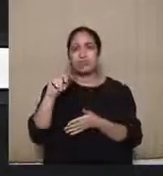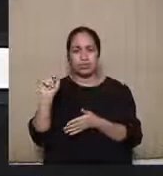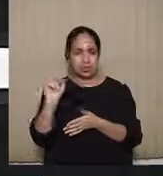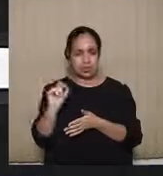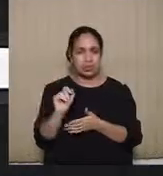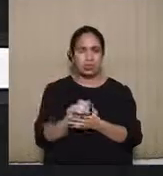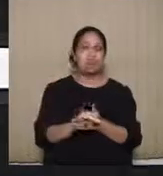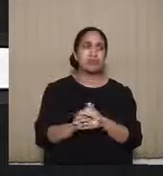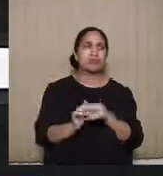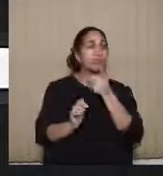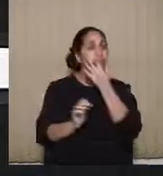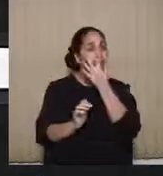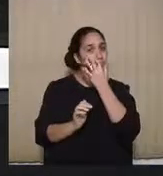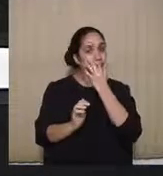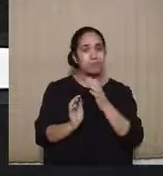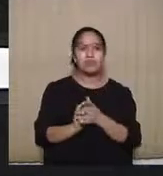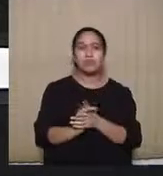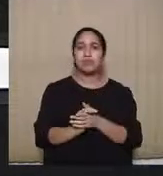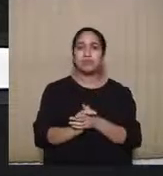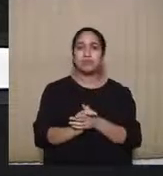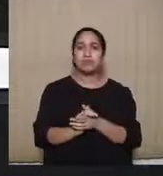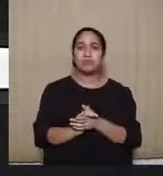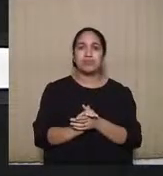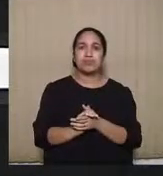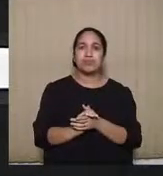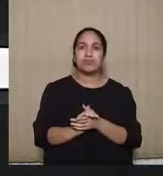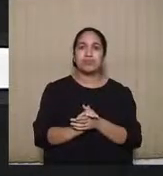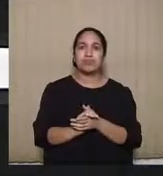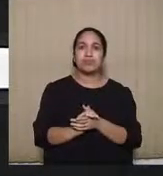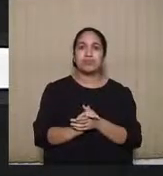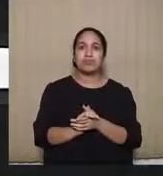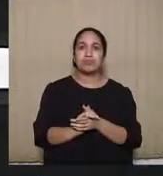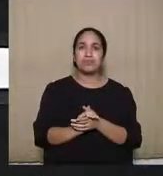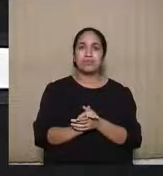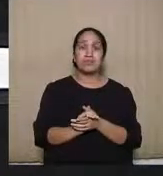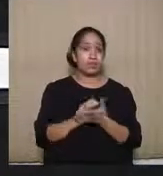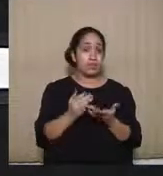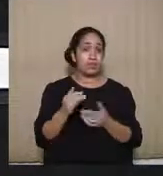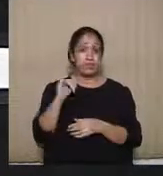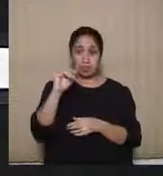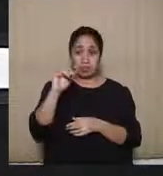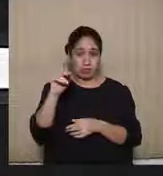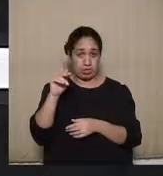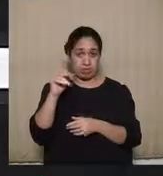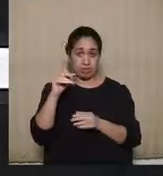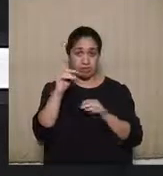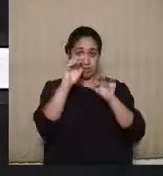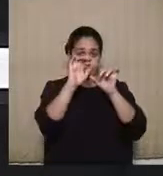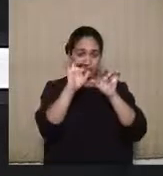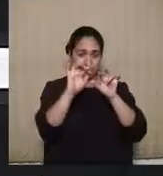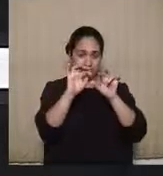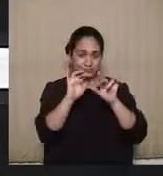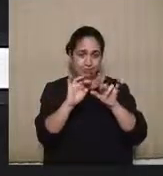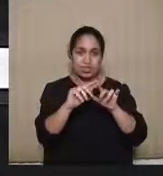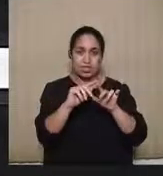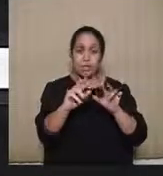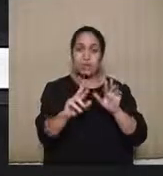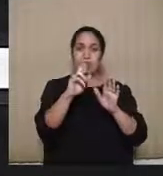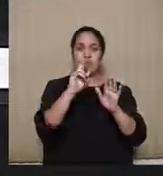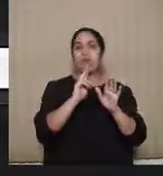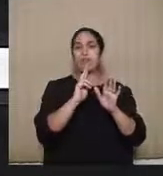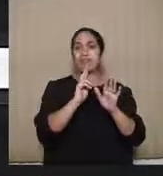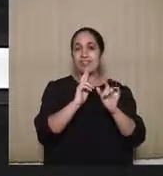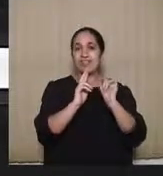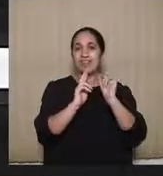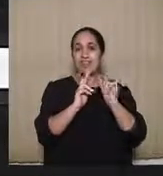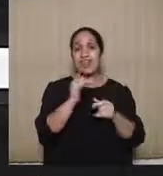é digitar, então, esse IP, e como resposta, a pessoa vai ter como devolutiva